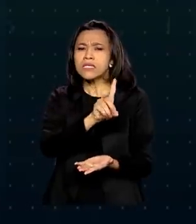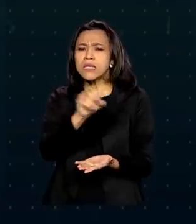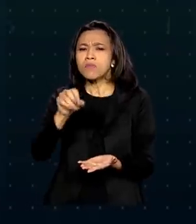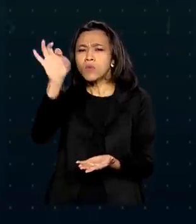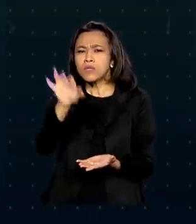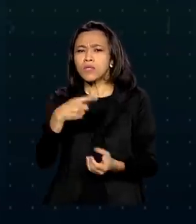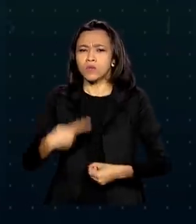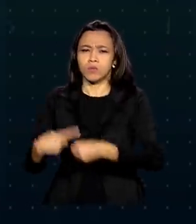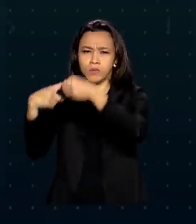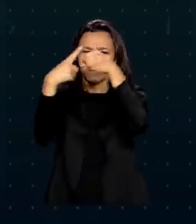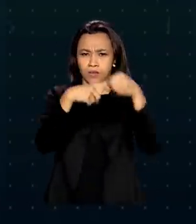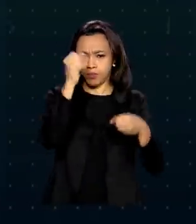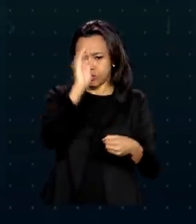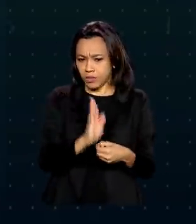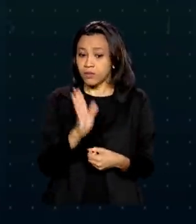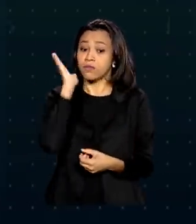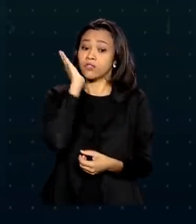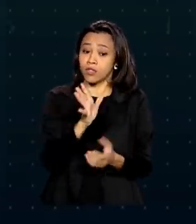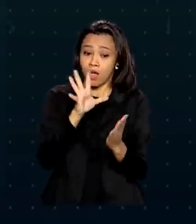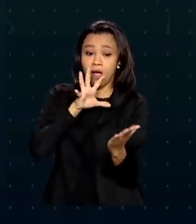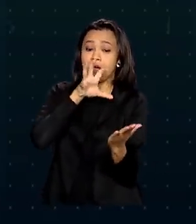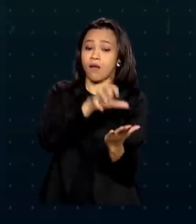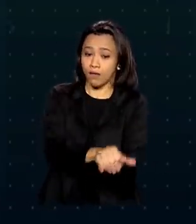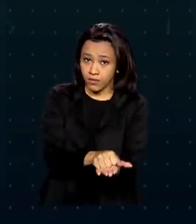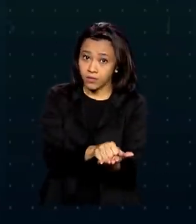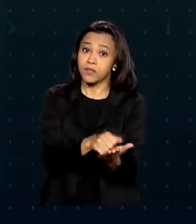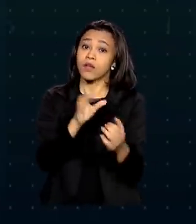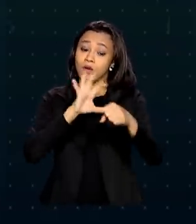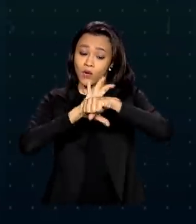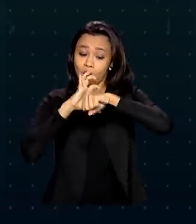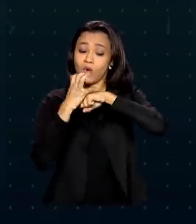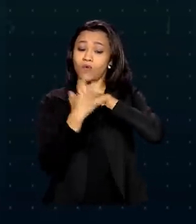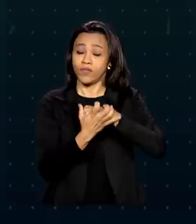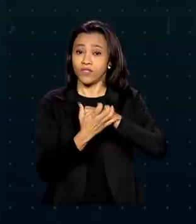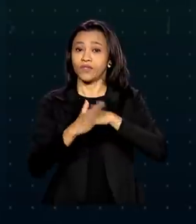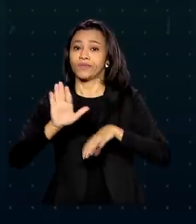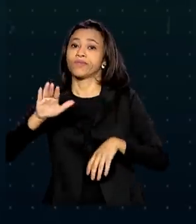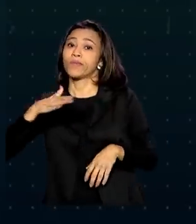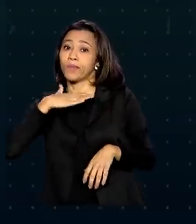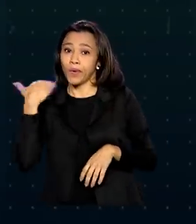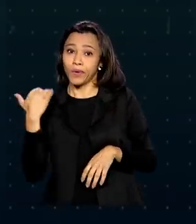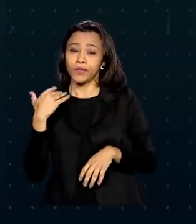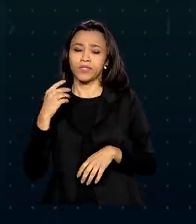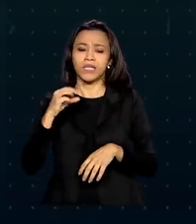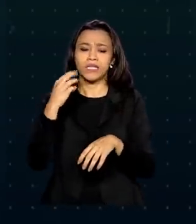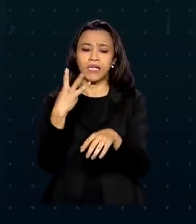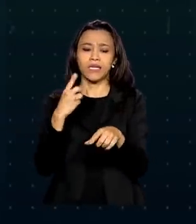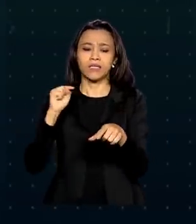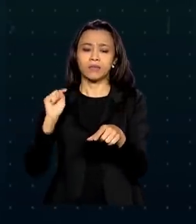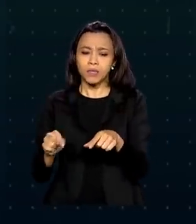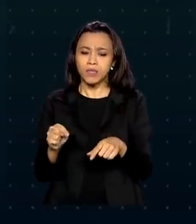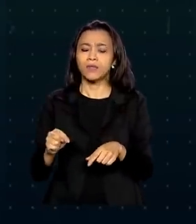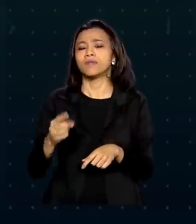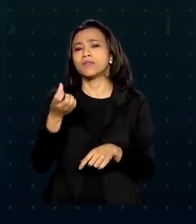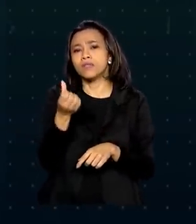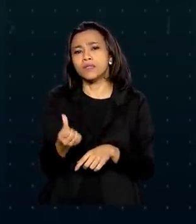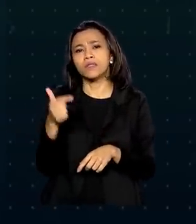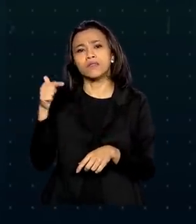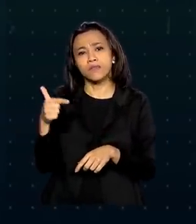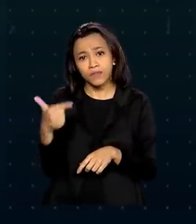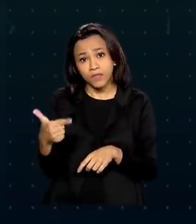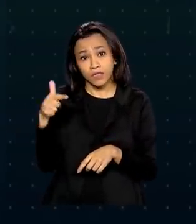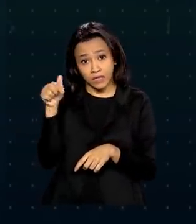brasileiros já registraram casos de Covid-19, com mortes em 3.627 deles.